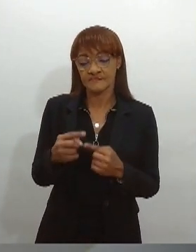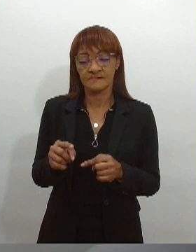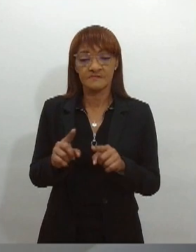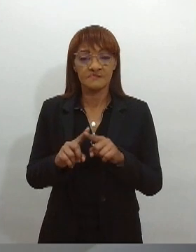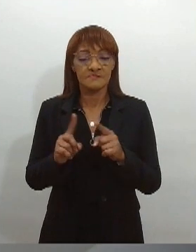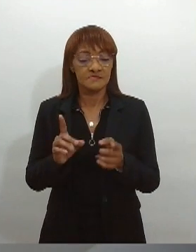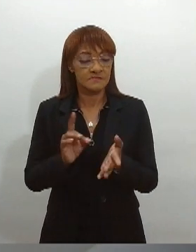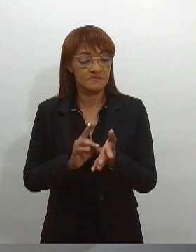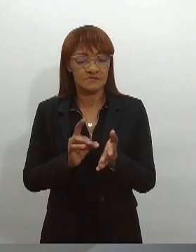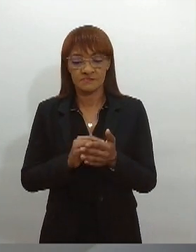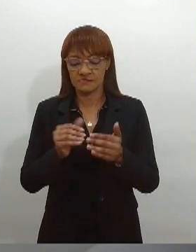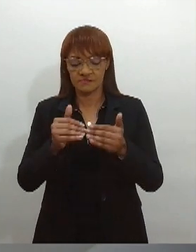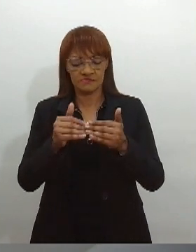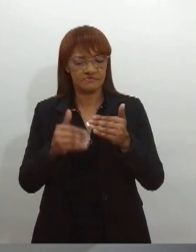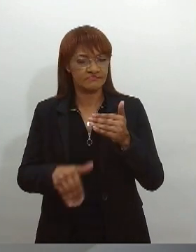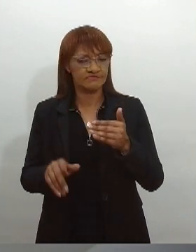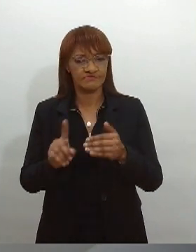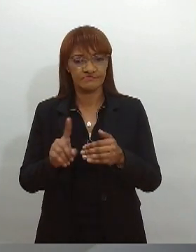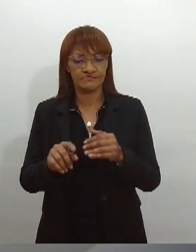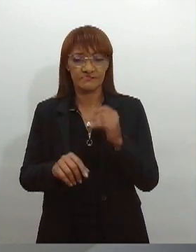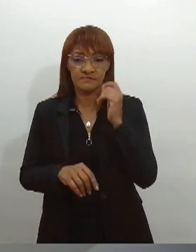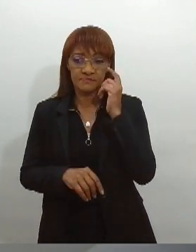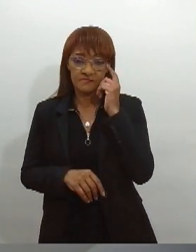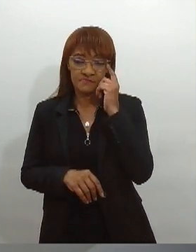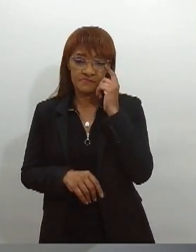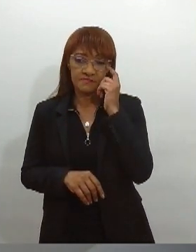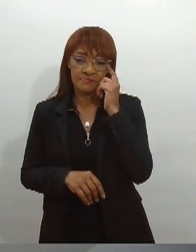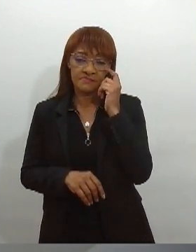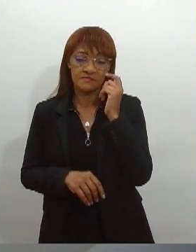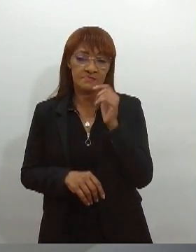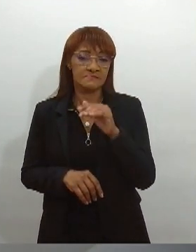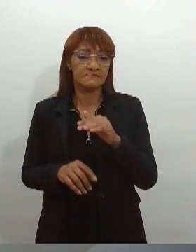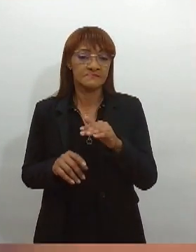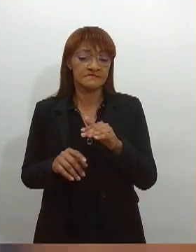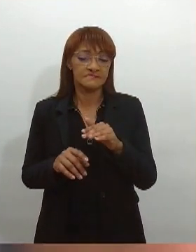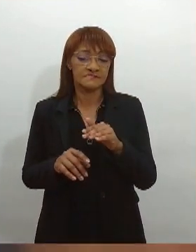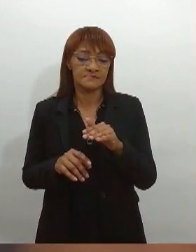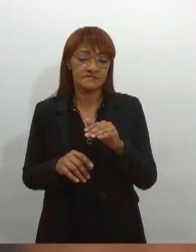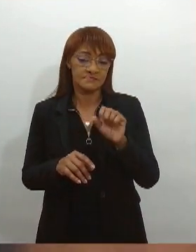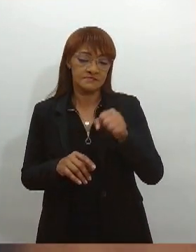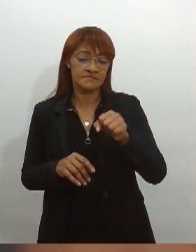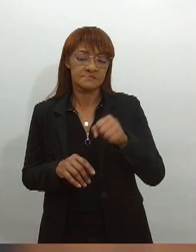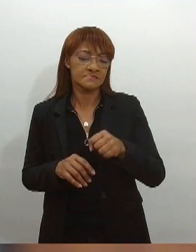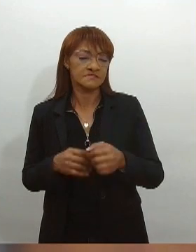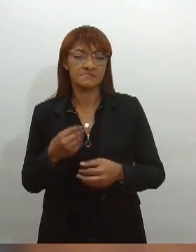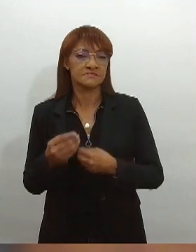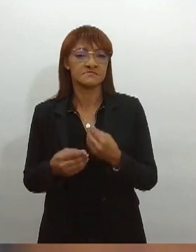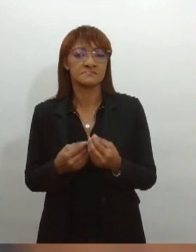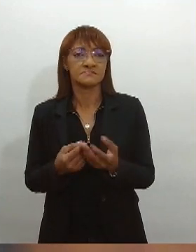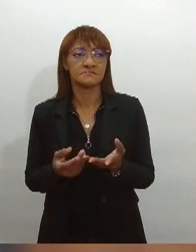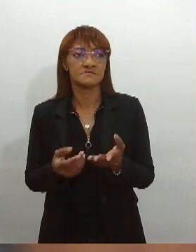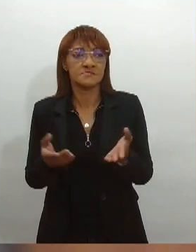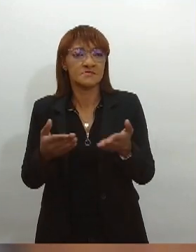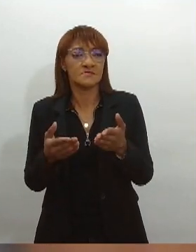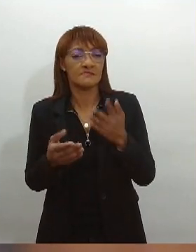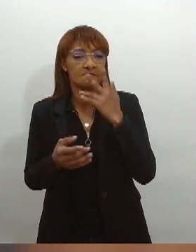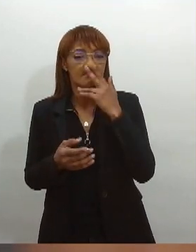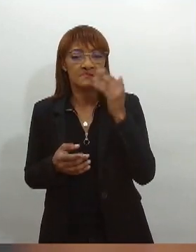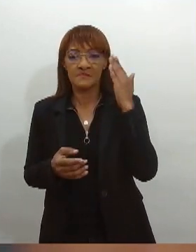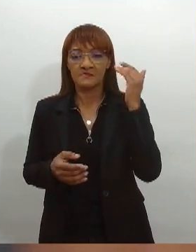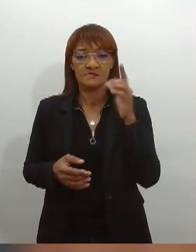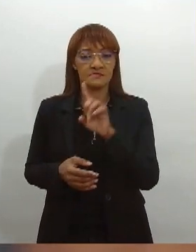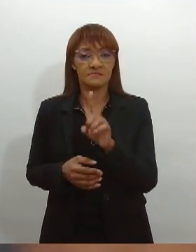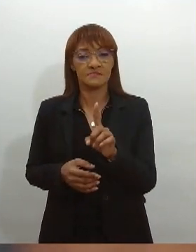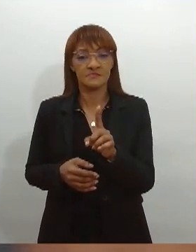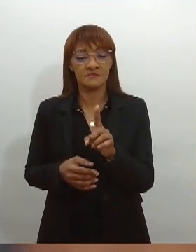mais, né? É, não está mais, digamos assim, na moda. As pessoas têm que respeitar a